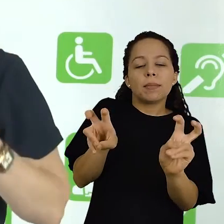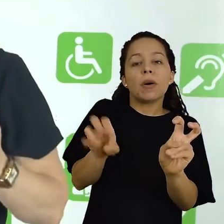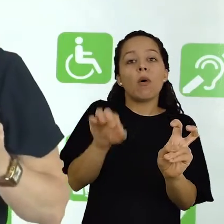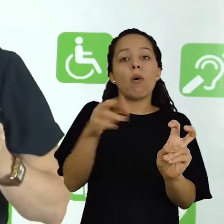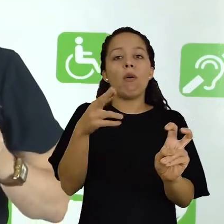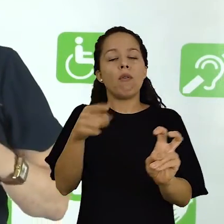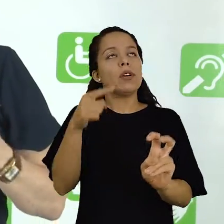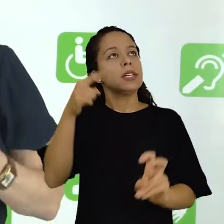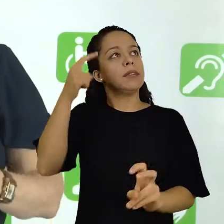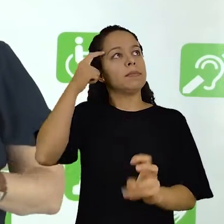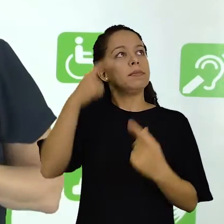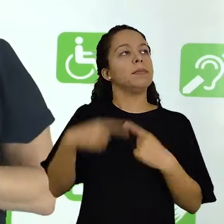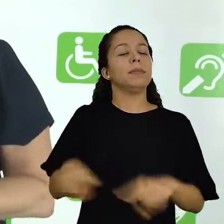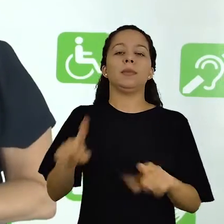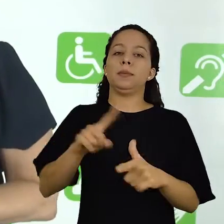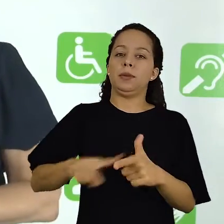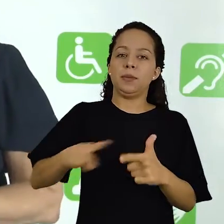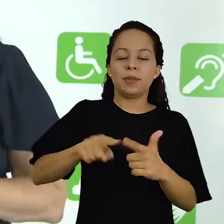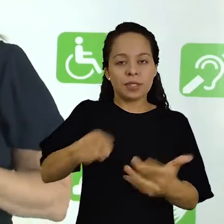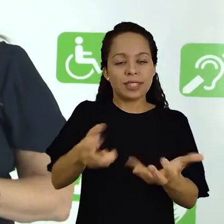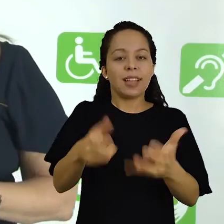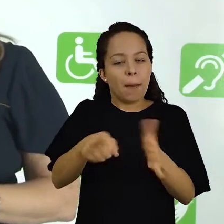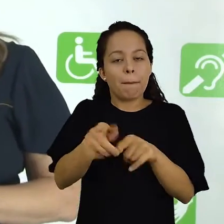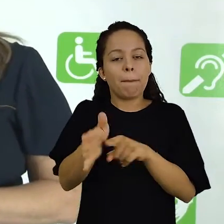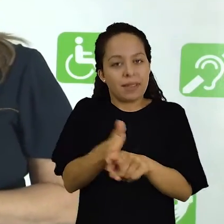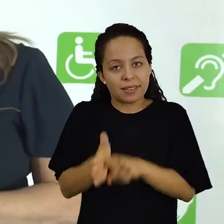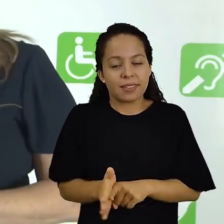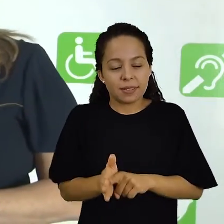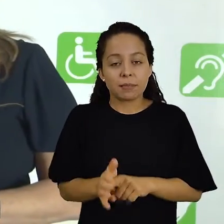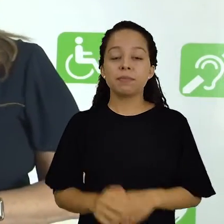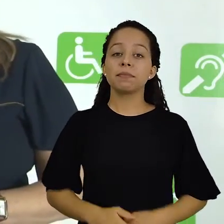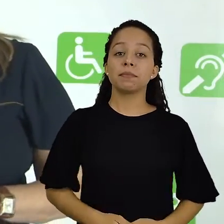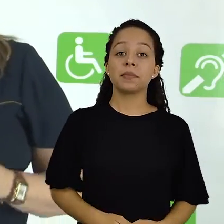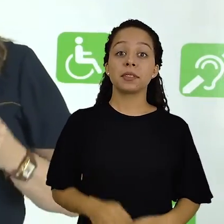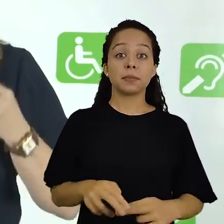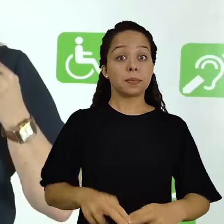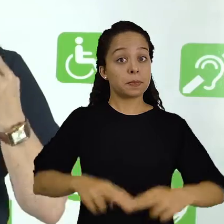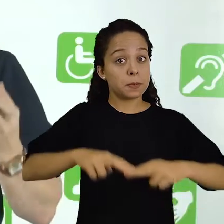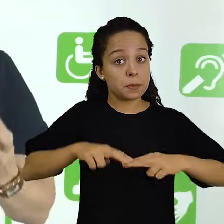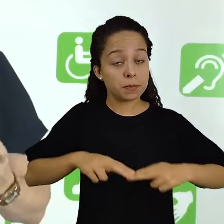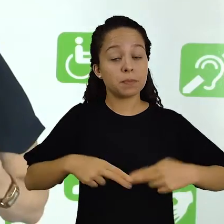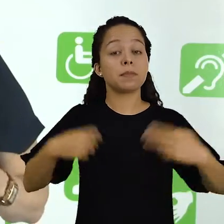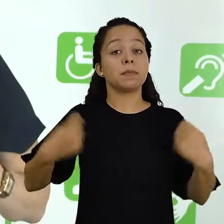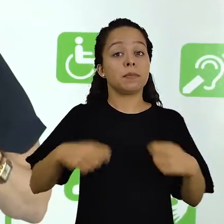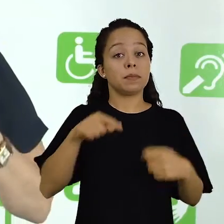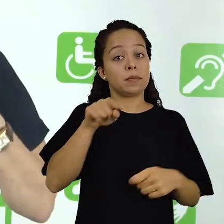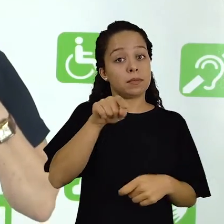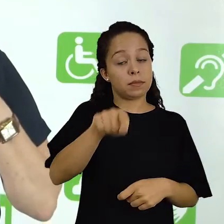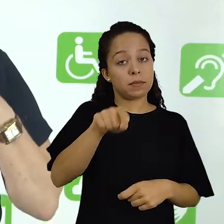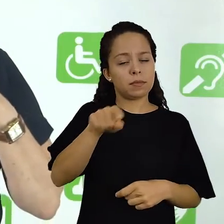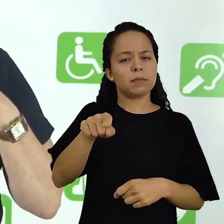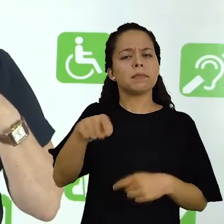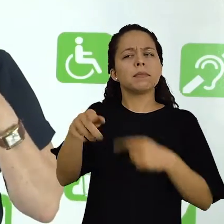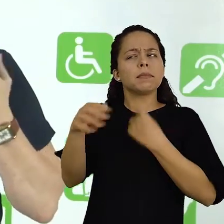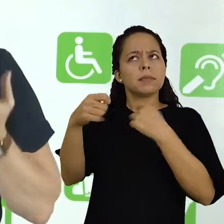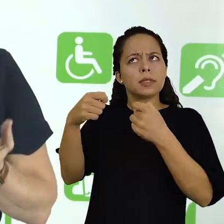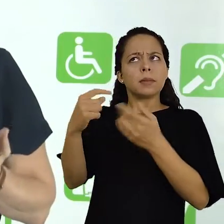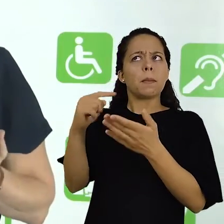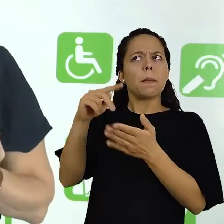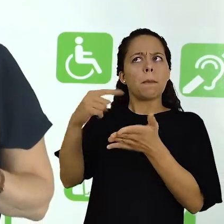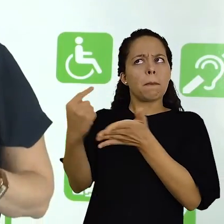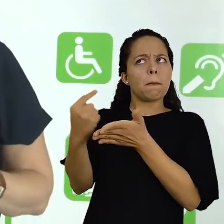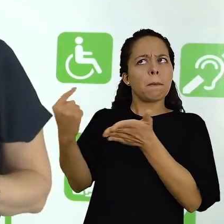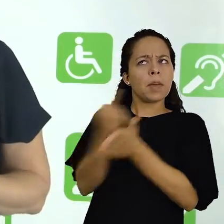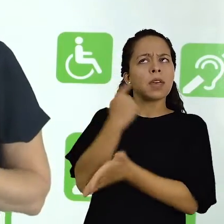que você se dispôs a pesquisar. Por isso, você deve perguntar, você deve se